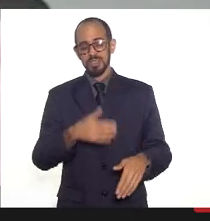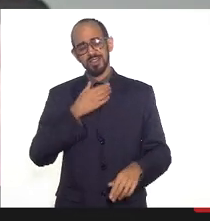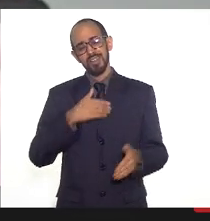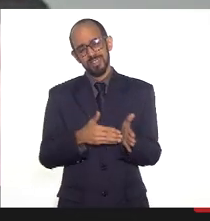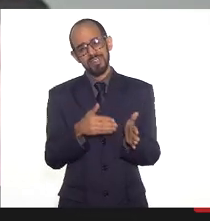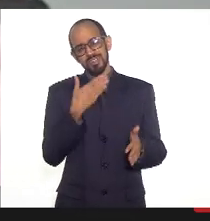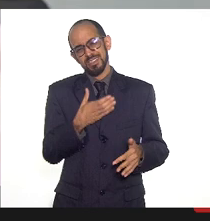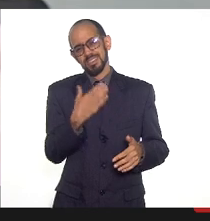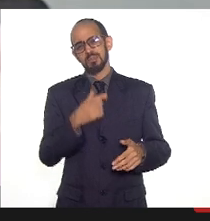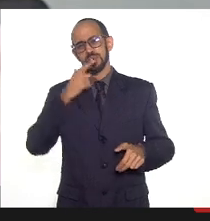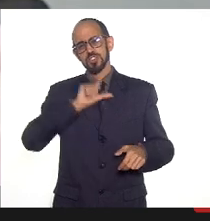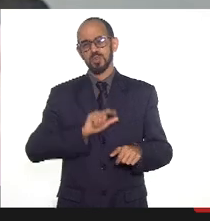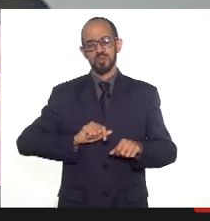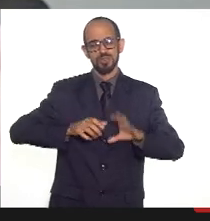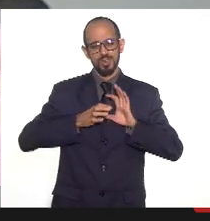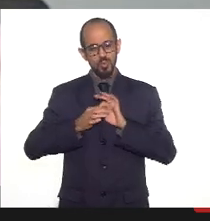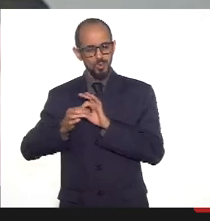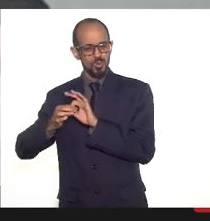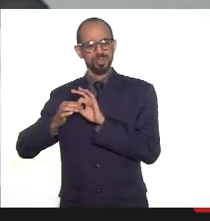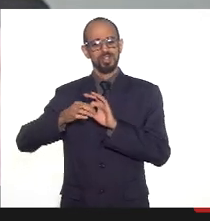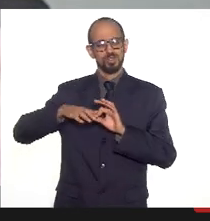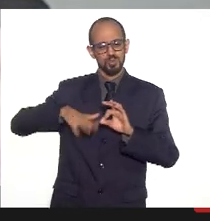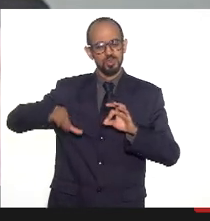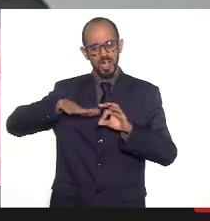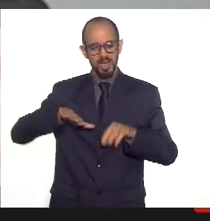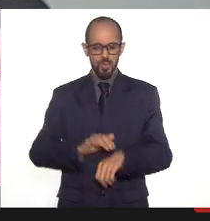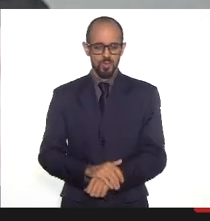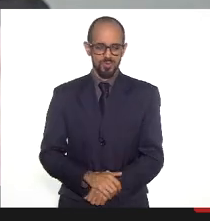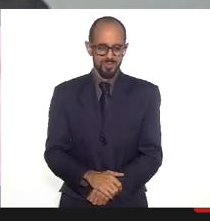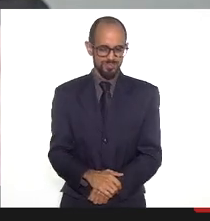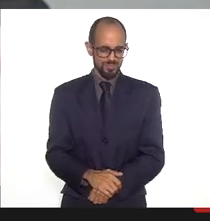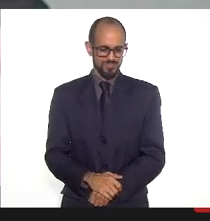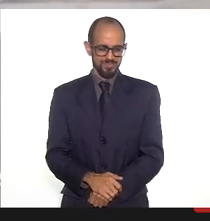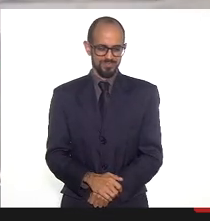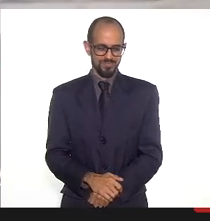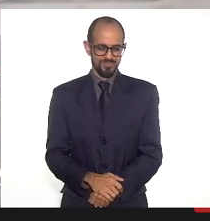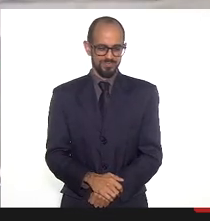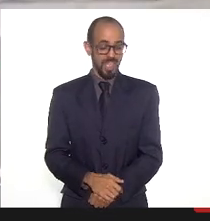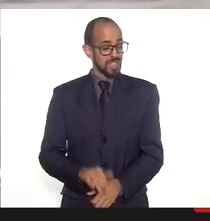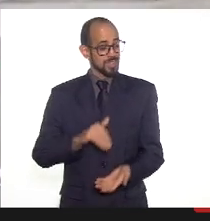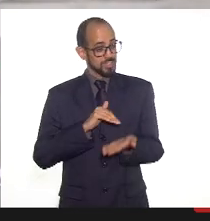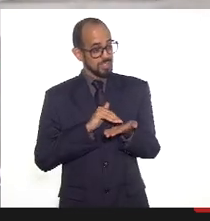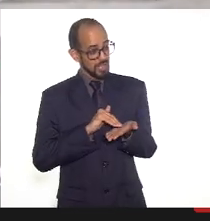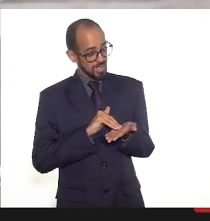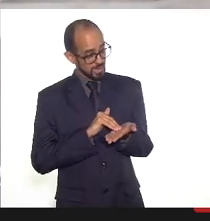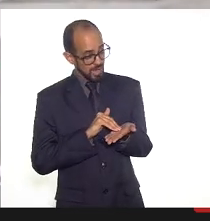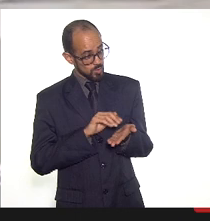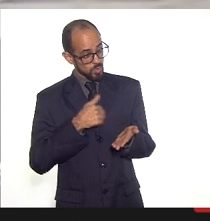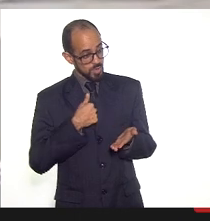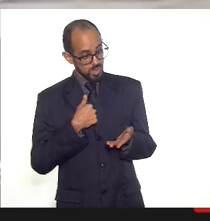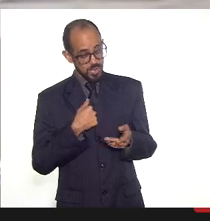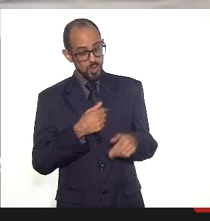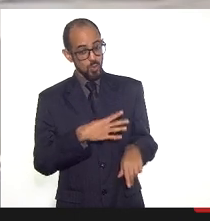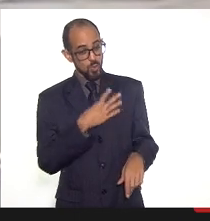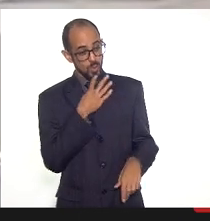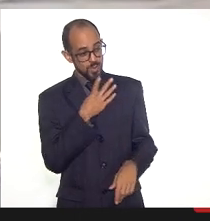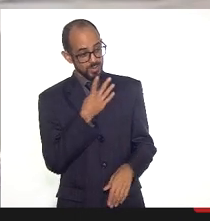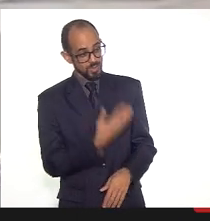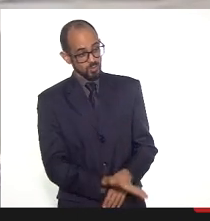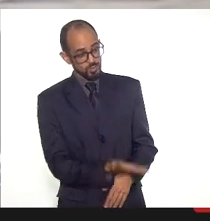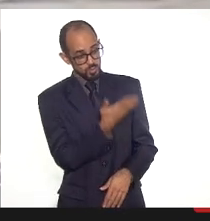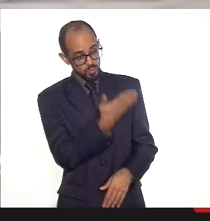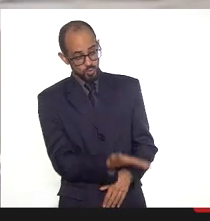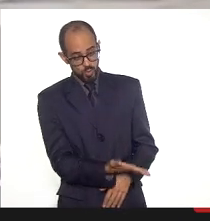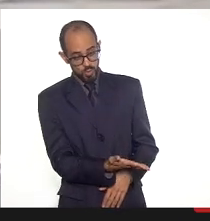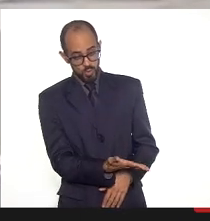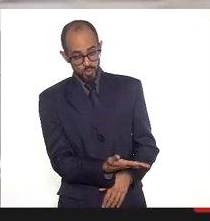geral de como está a situação da saúde no estado de janeiro secretário eu me conheci discutindo